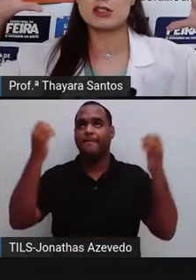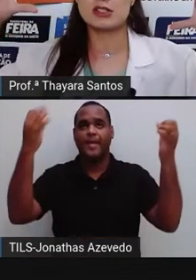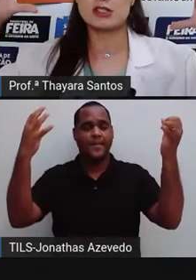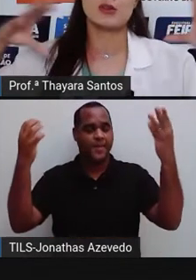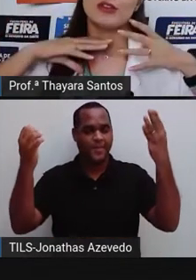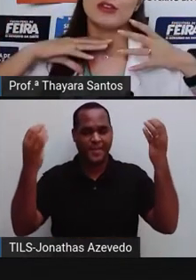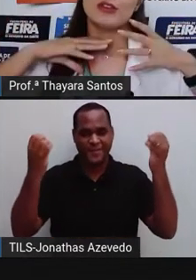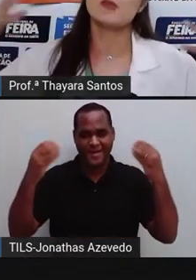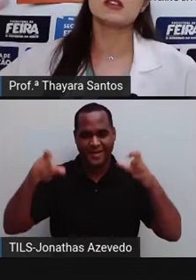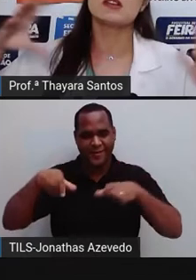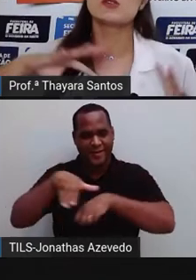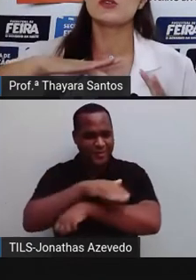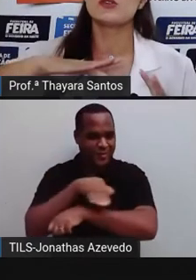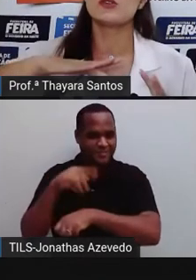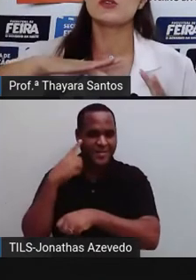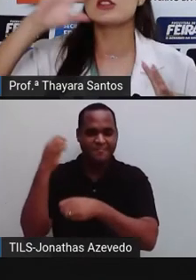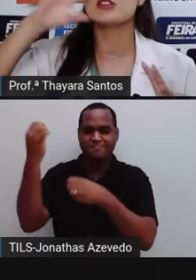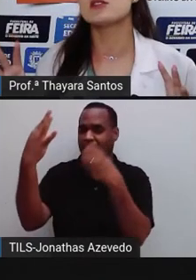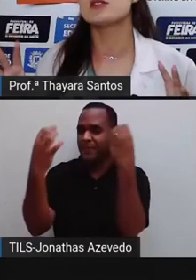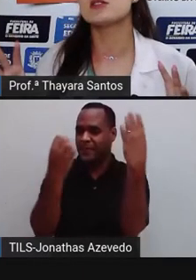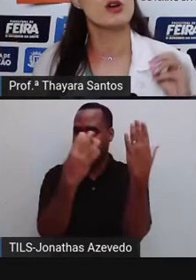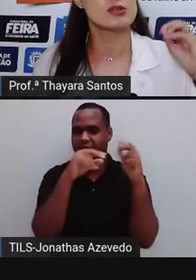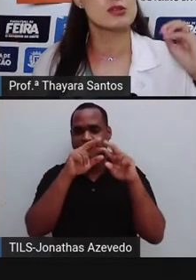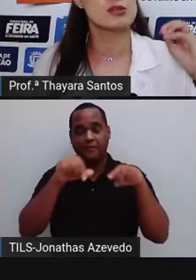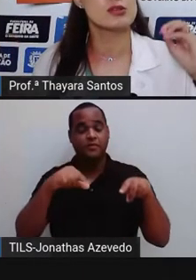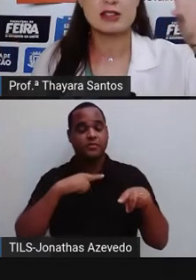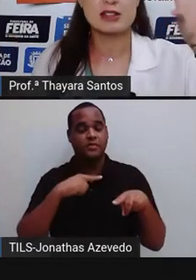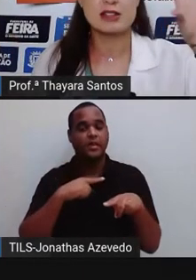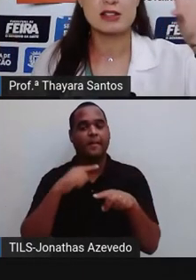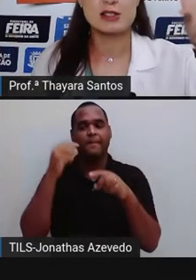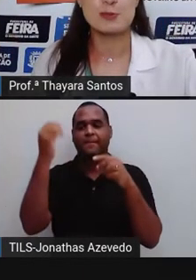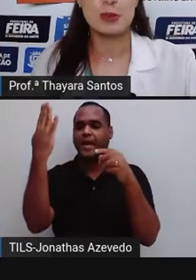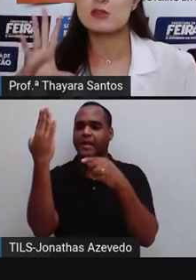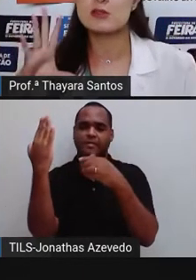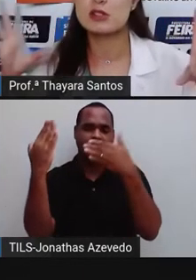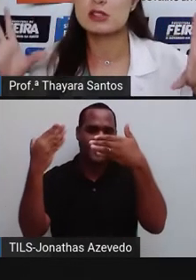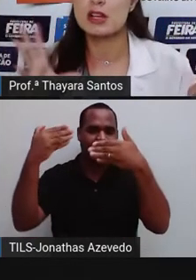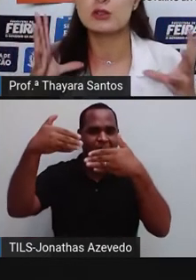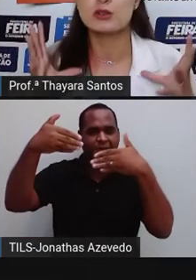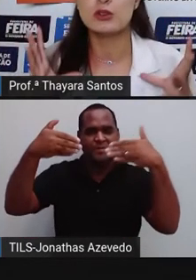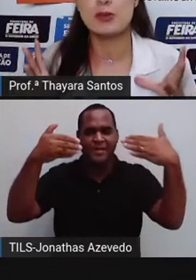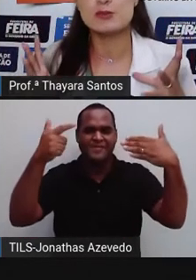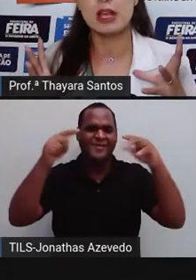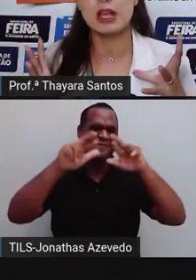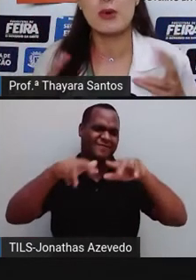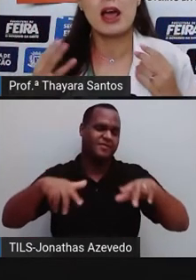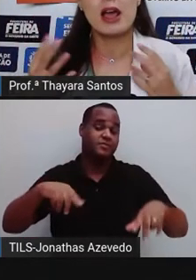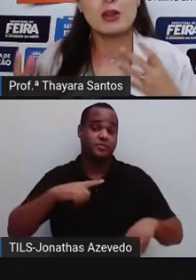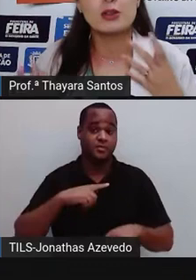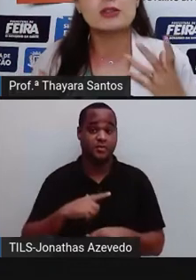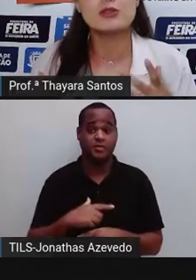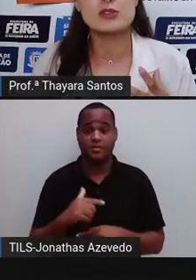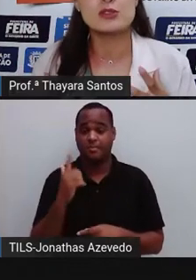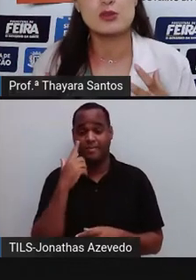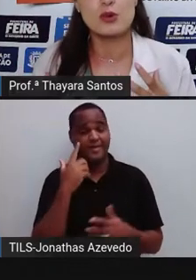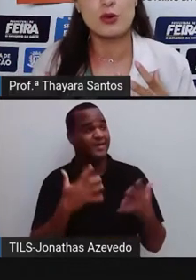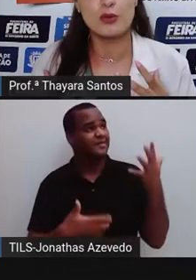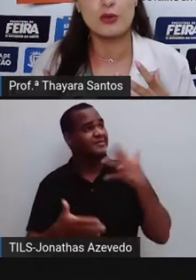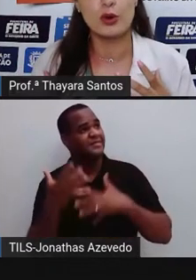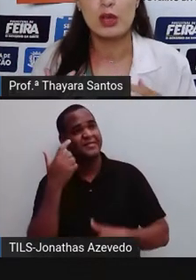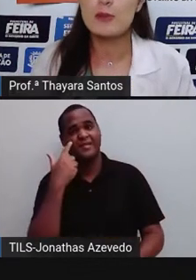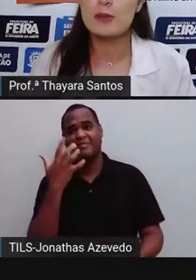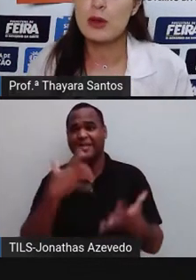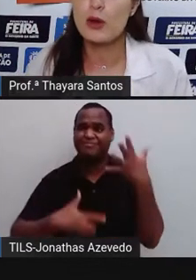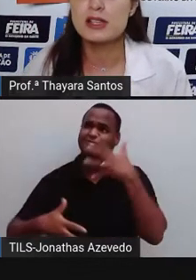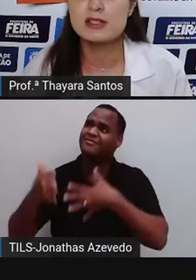assim. Tem umas avenidas bem grandes com vários painéis luminosos, várias placas, várias coisas ali, tudo ao mesmo tempo. Aquilo dá um desconforto.